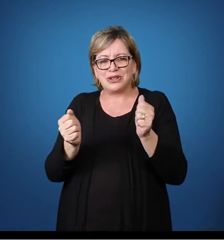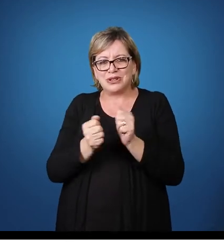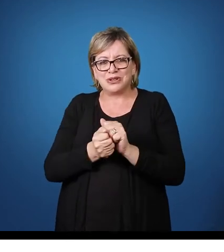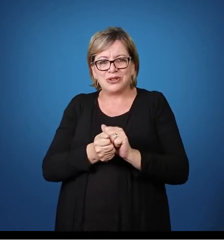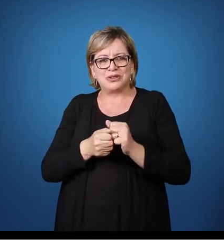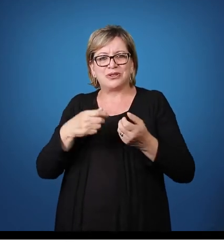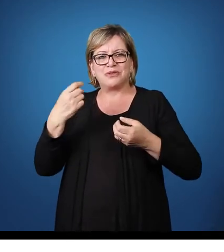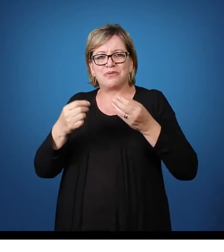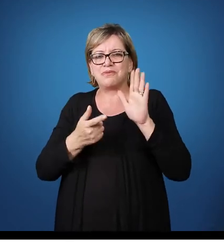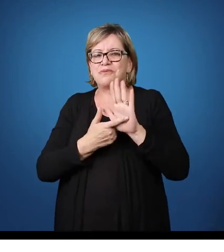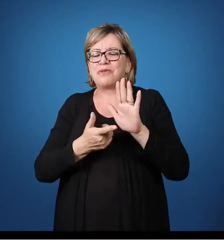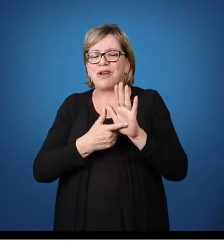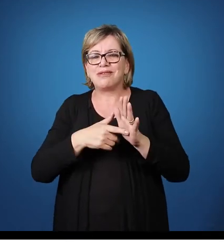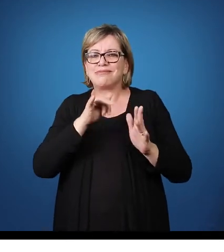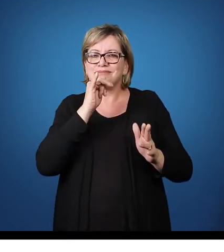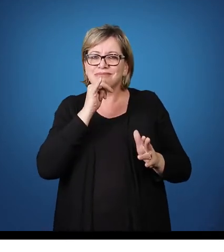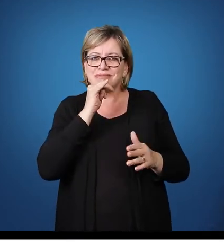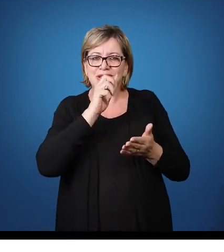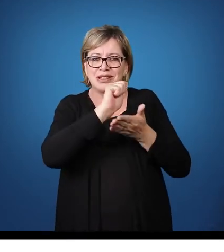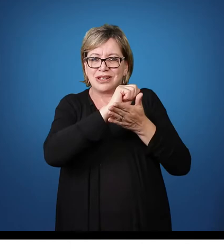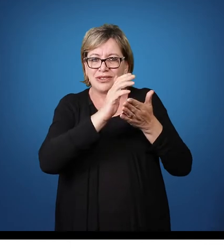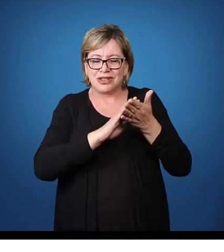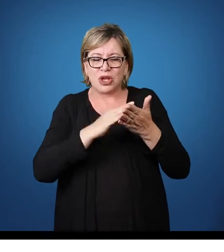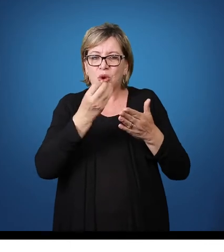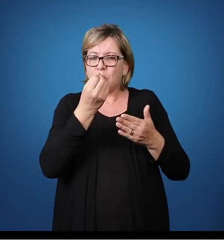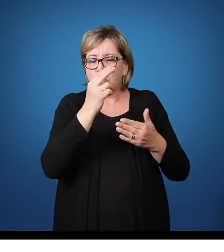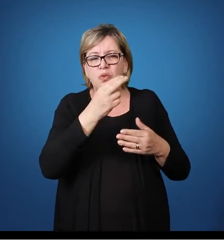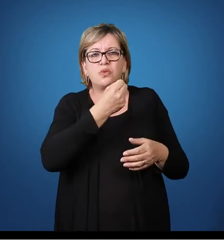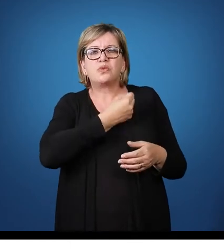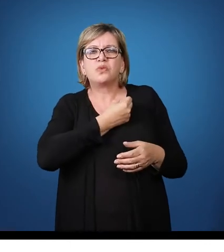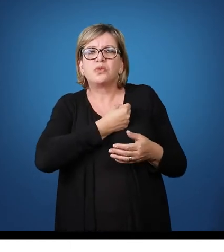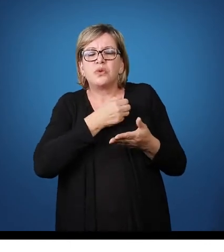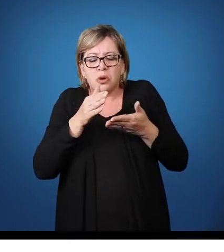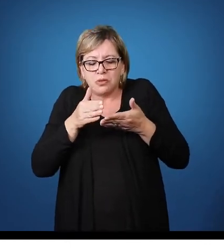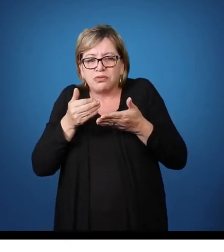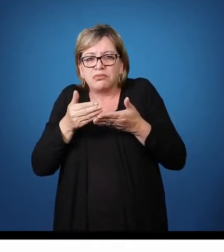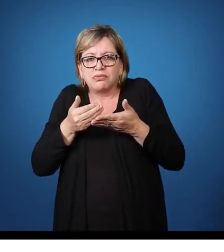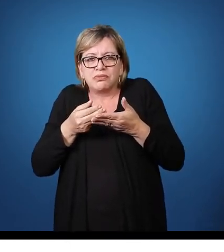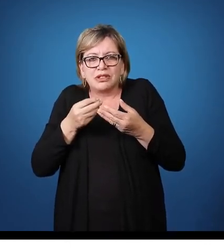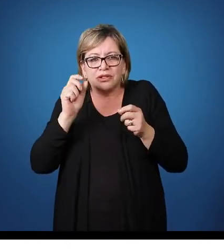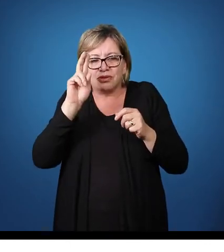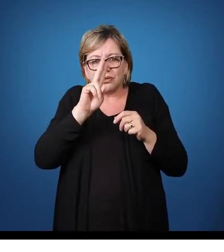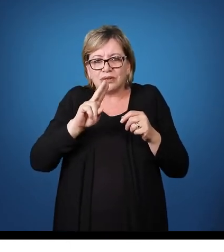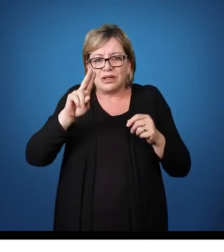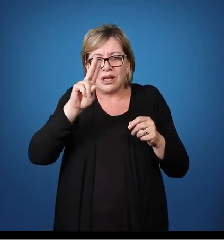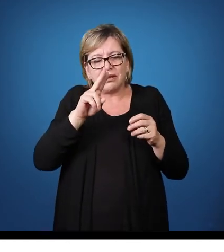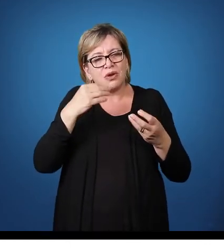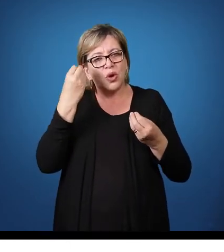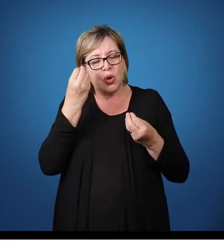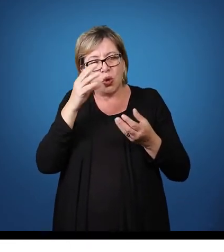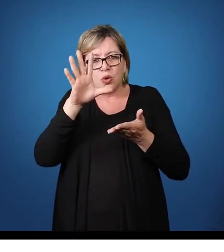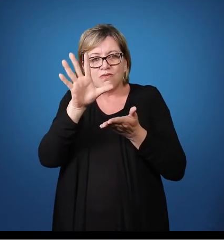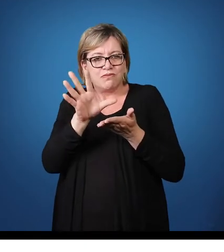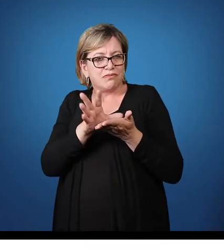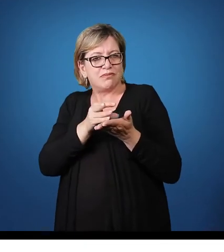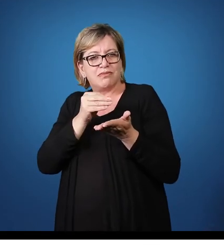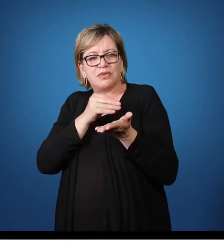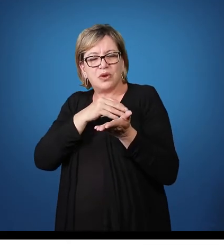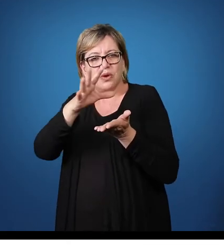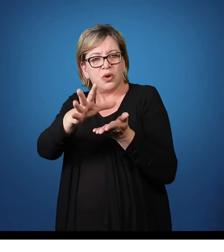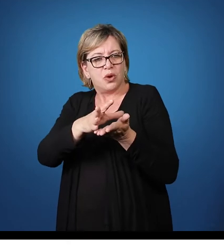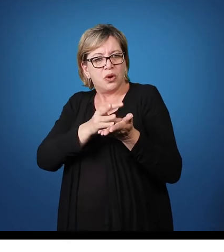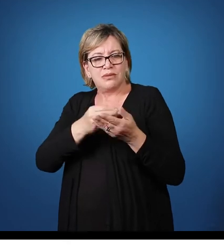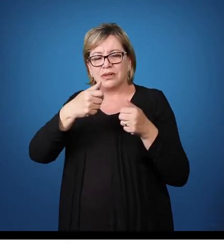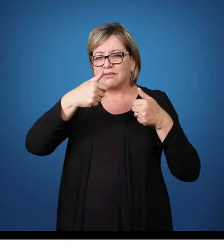a atividade Ou a página que será trabalhada na apostila Ou alguma fotocópia Sempre eu